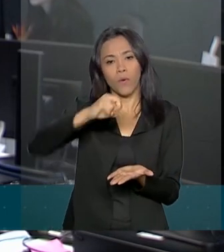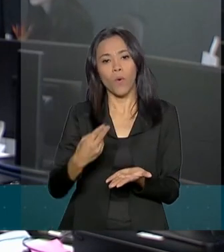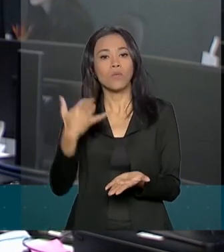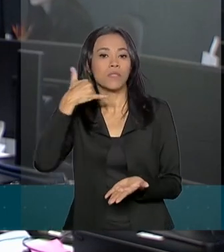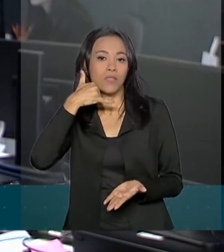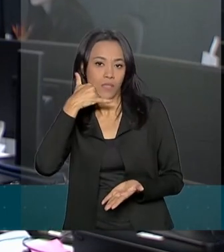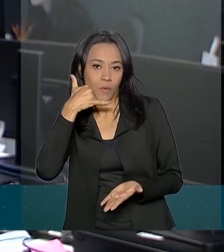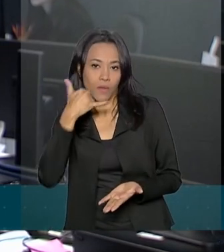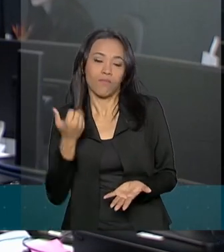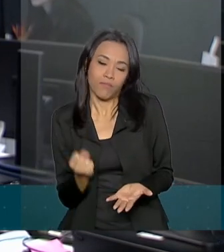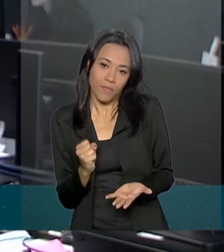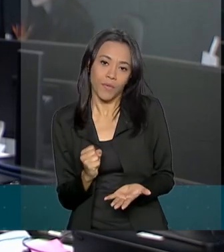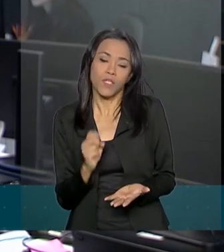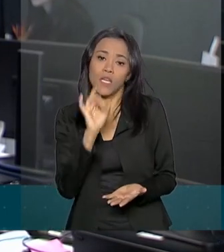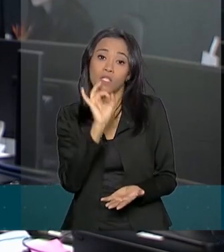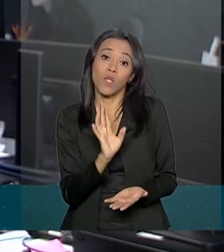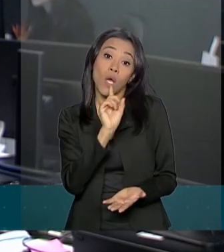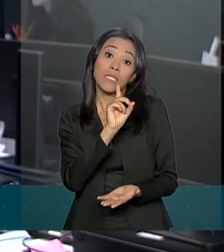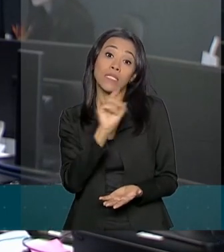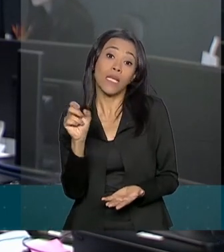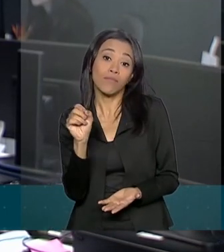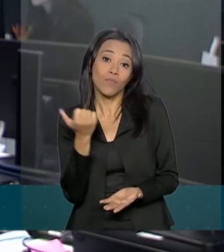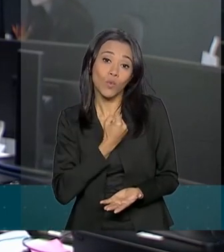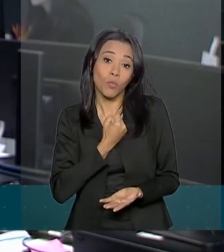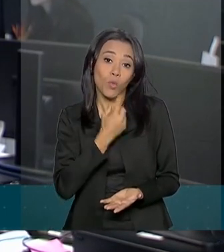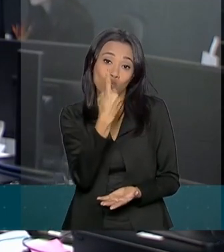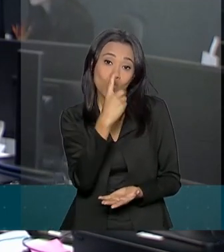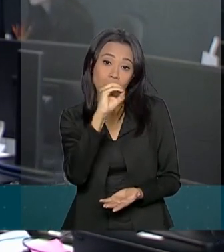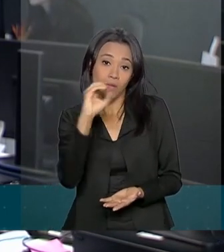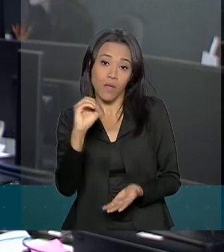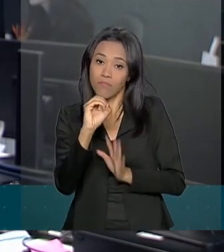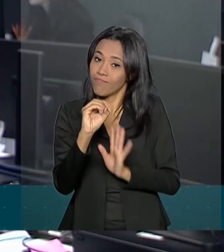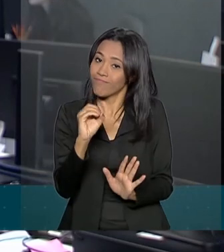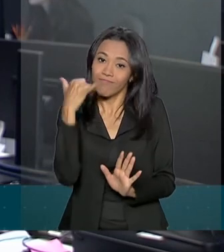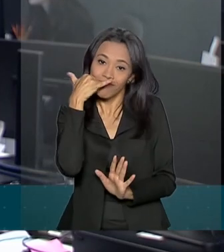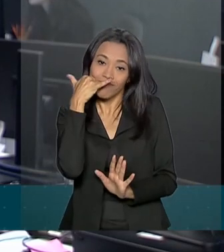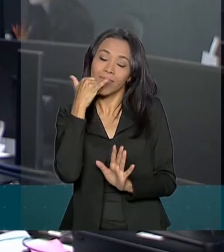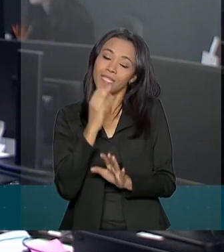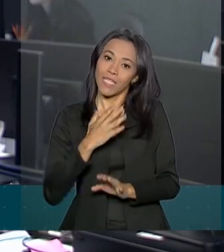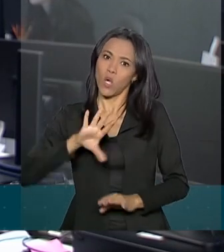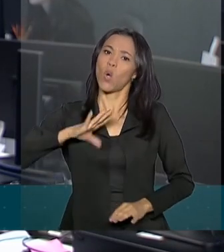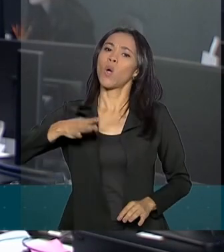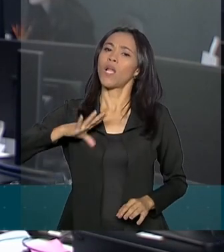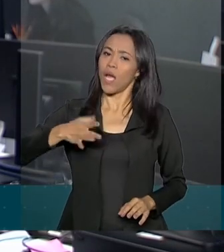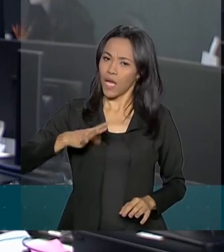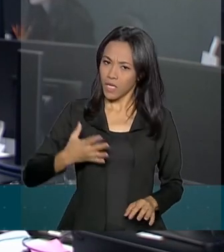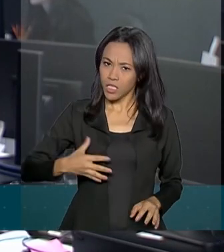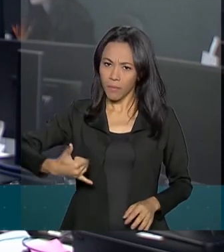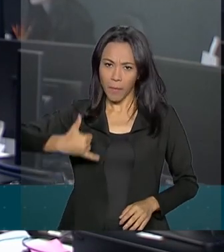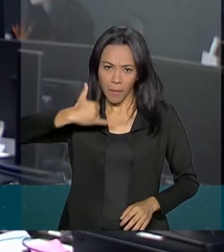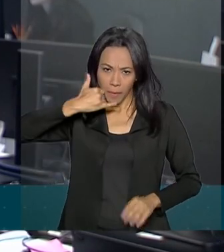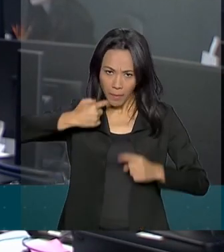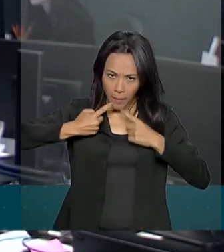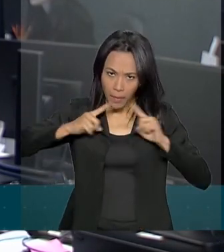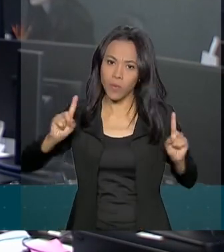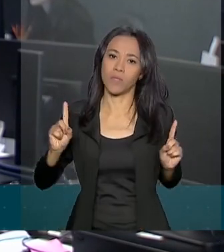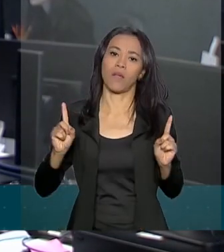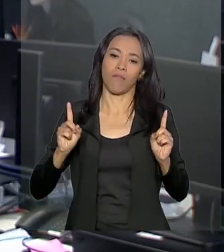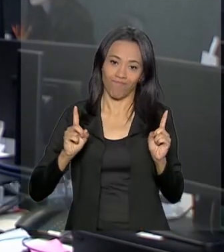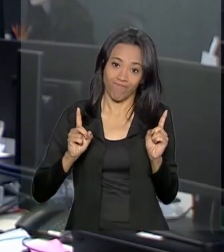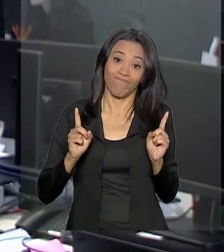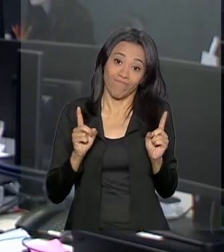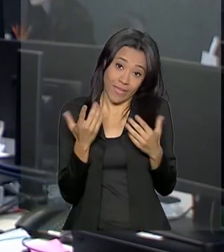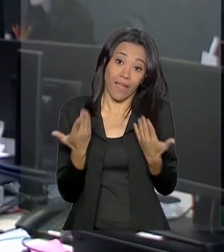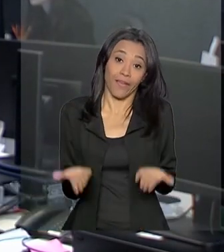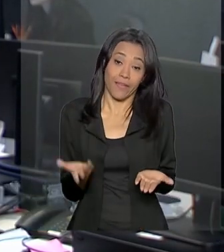celulares. Basta discar 100-100 e ter muita coragem para denunciar, porque só